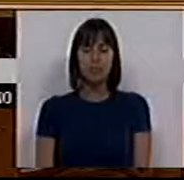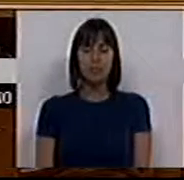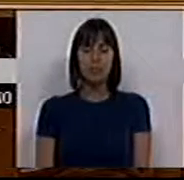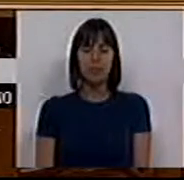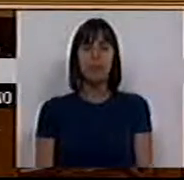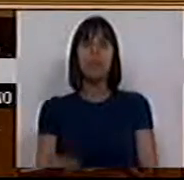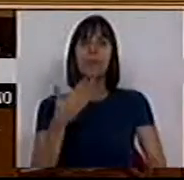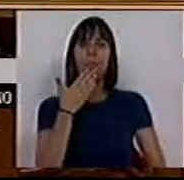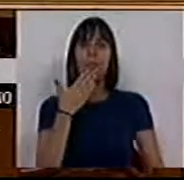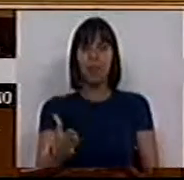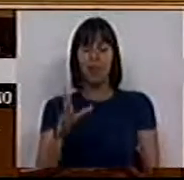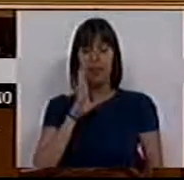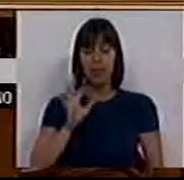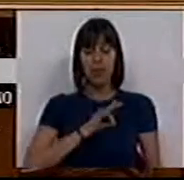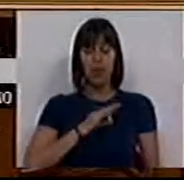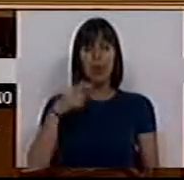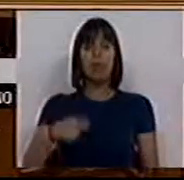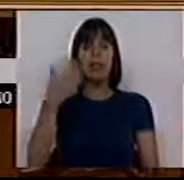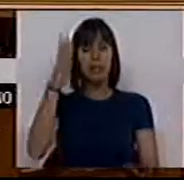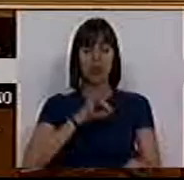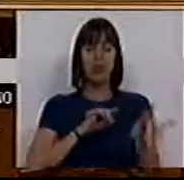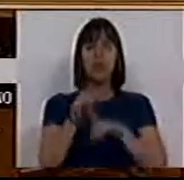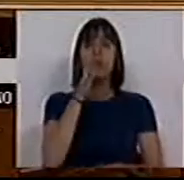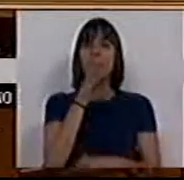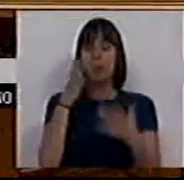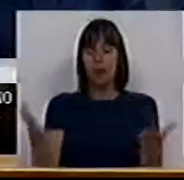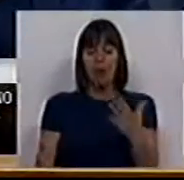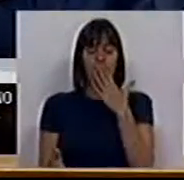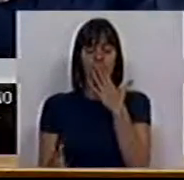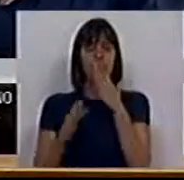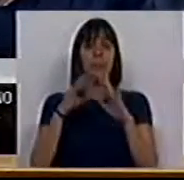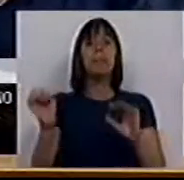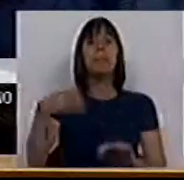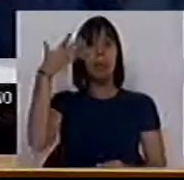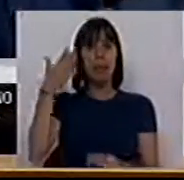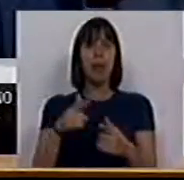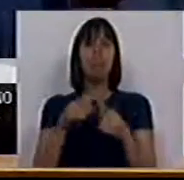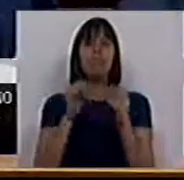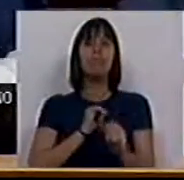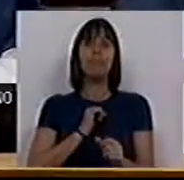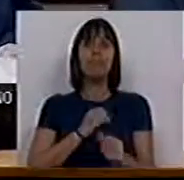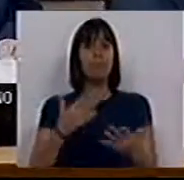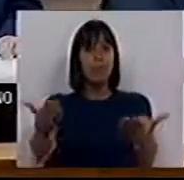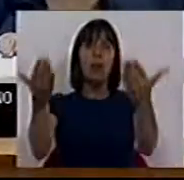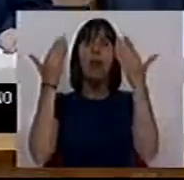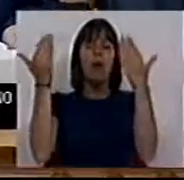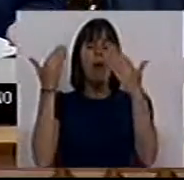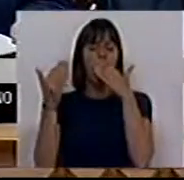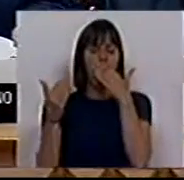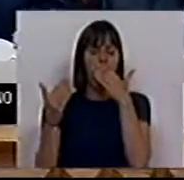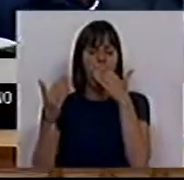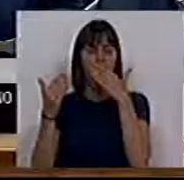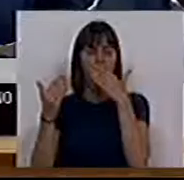Muito obrigada, Sr. Presidente, Sras. e Srs. Deputados. Em primeiro lugar, as nossas saudações